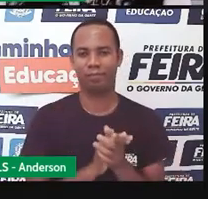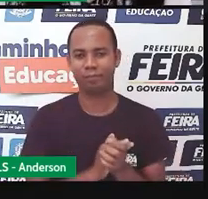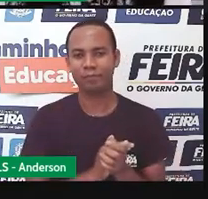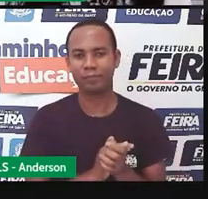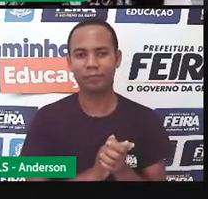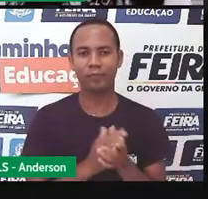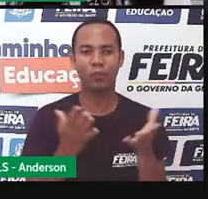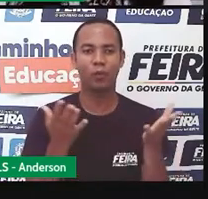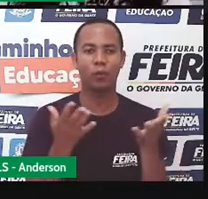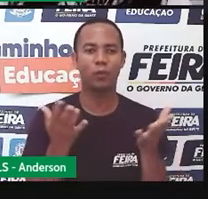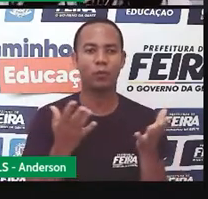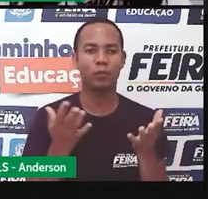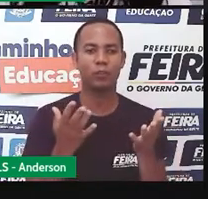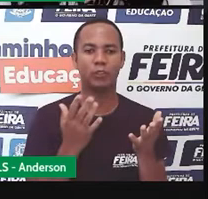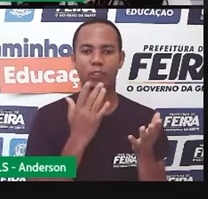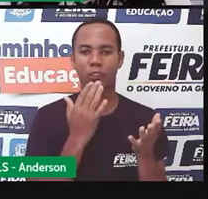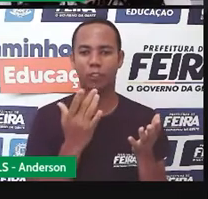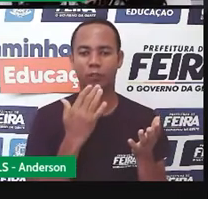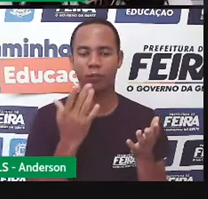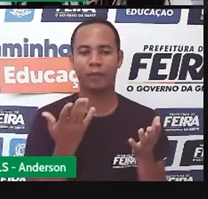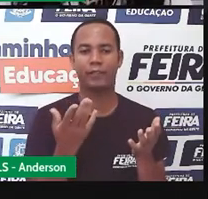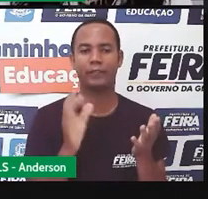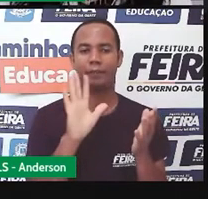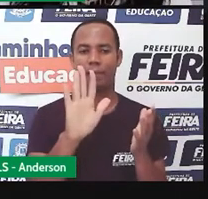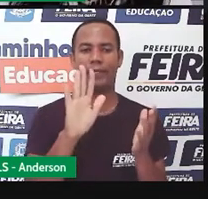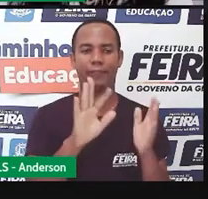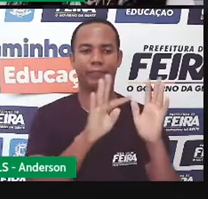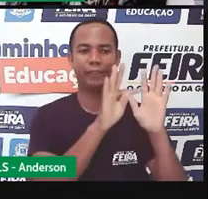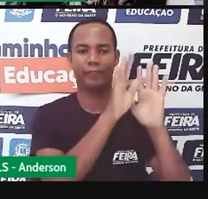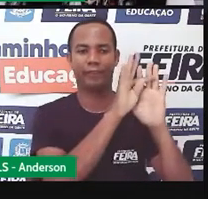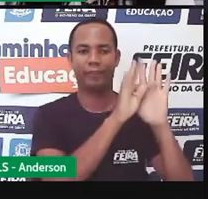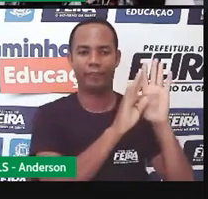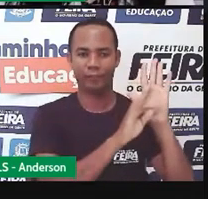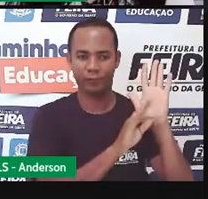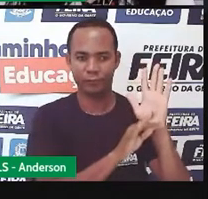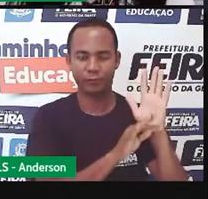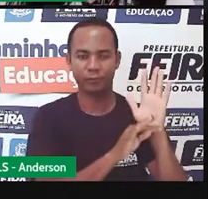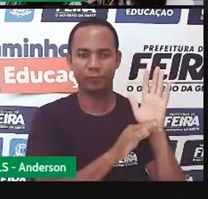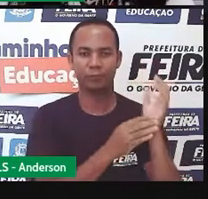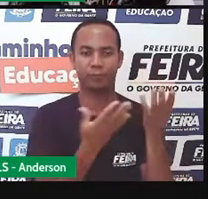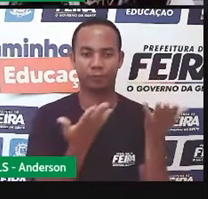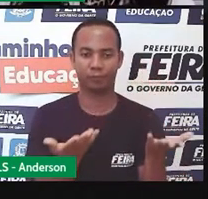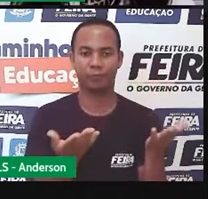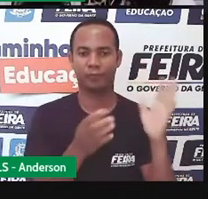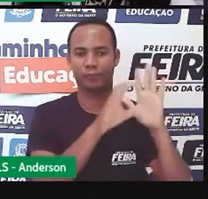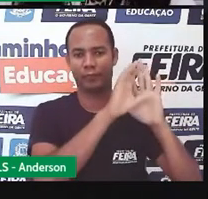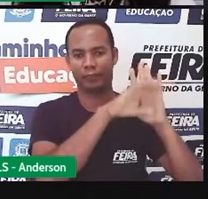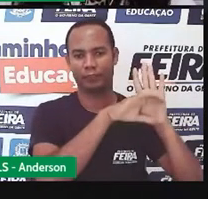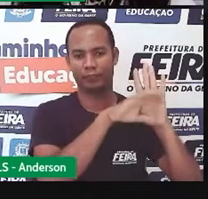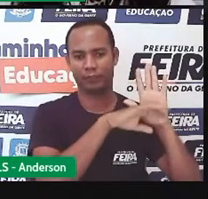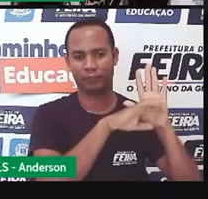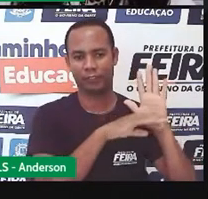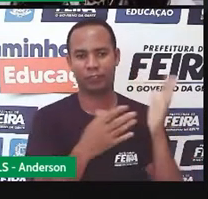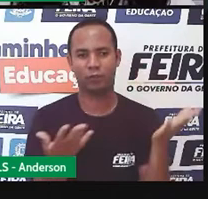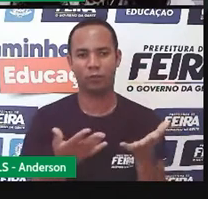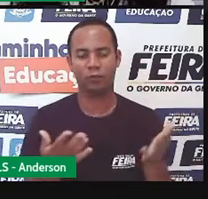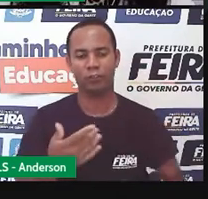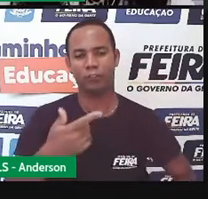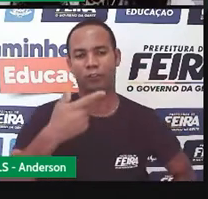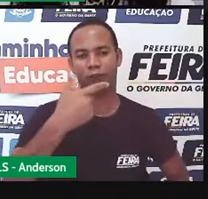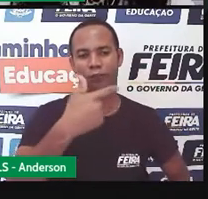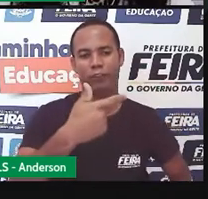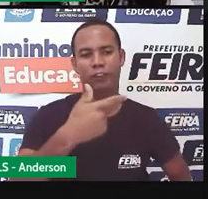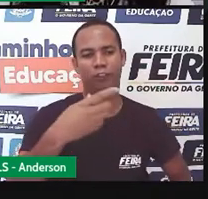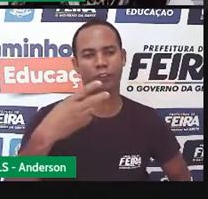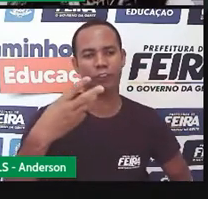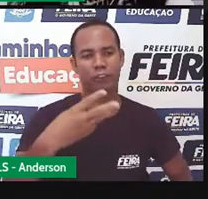produção de textos, notícia. O nosso calendário, para você marcar aí direitinho